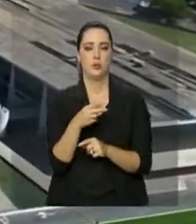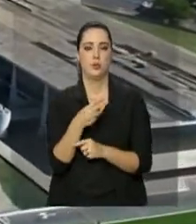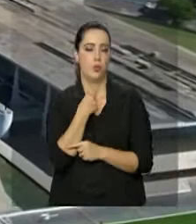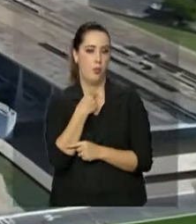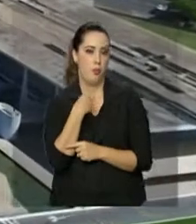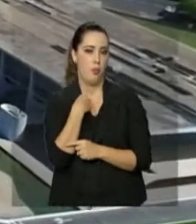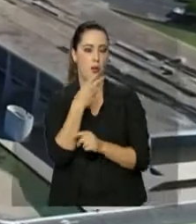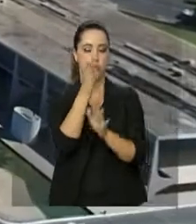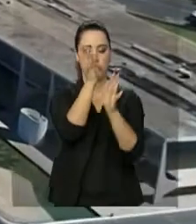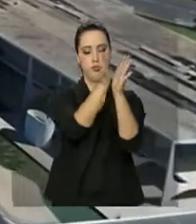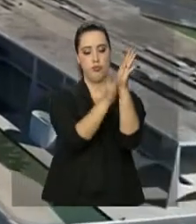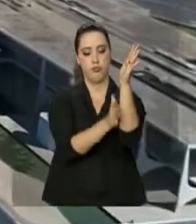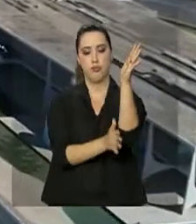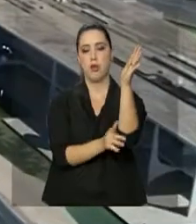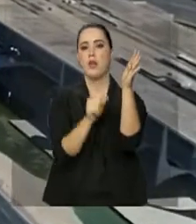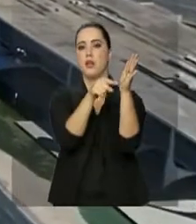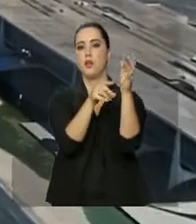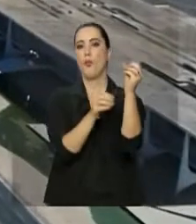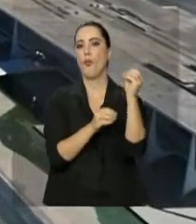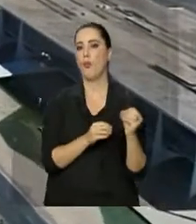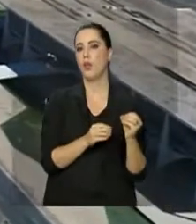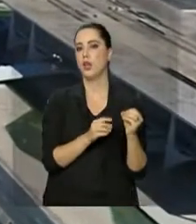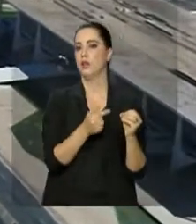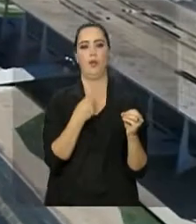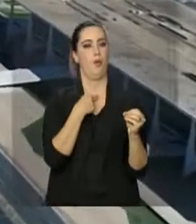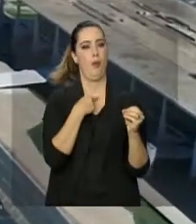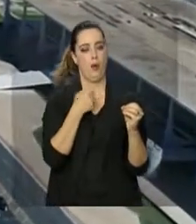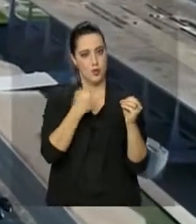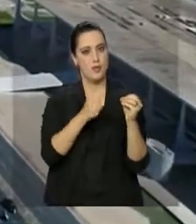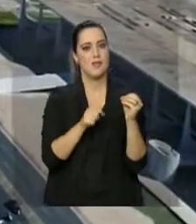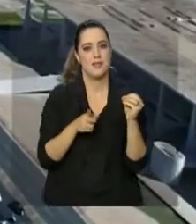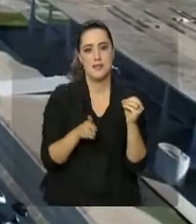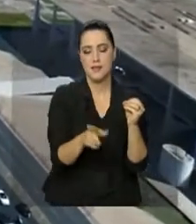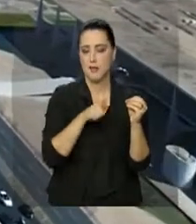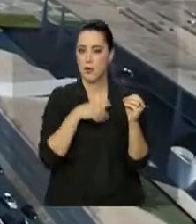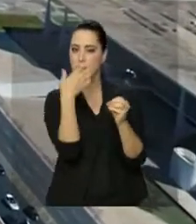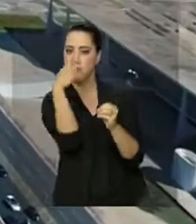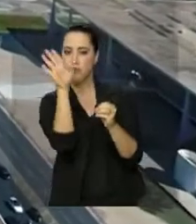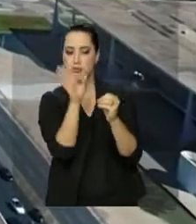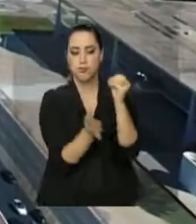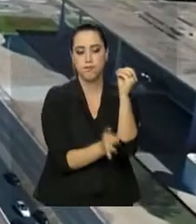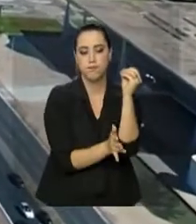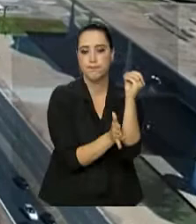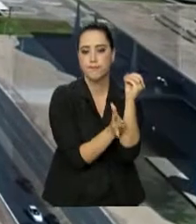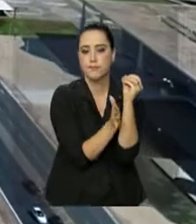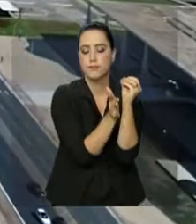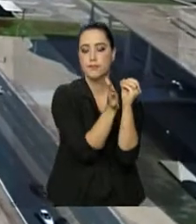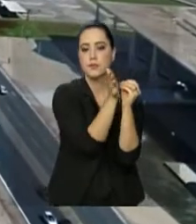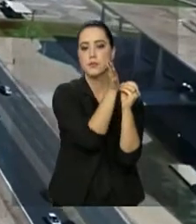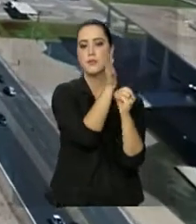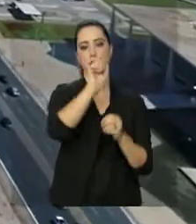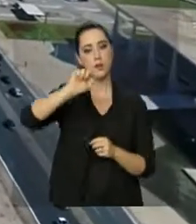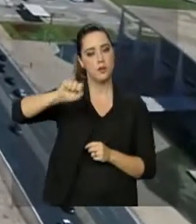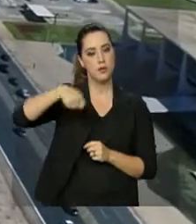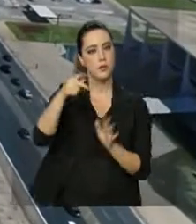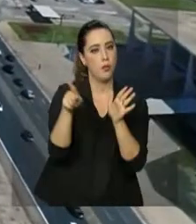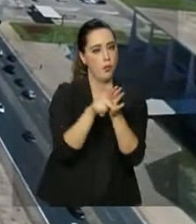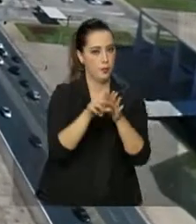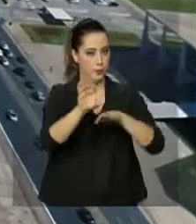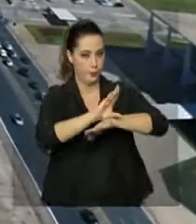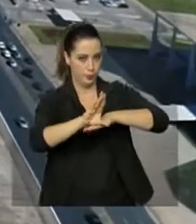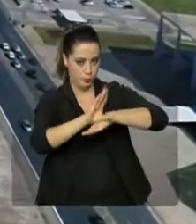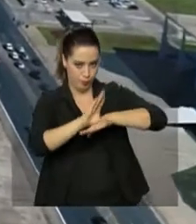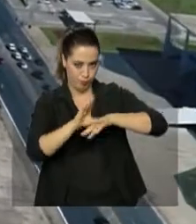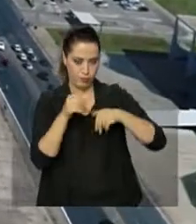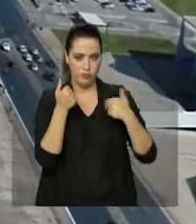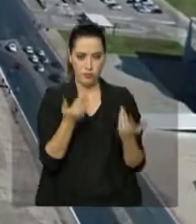São elementos que mostram a importância da bandeira brasileira, que é um símbolo nacional previsto na Constituição. A nossa equipe,